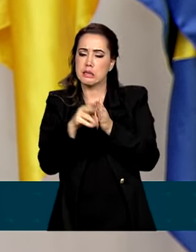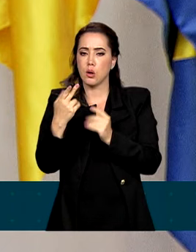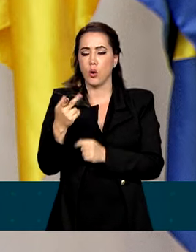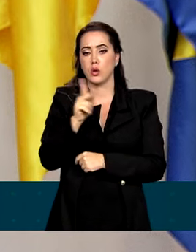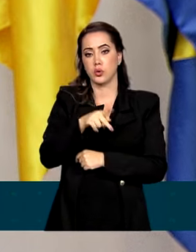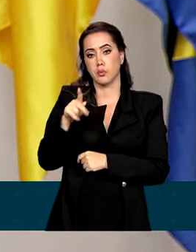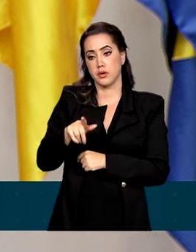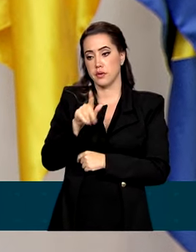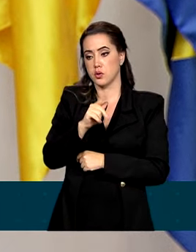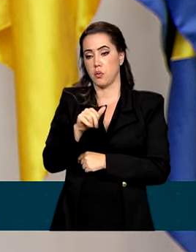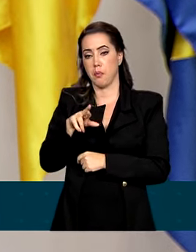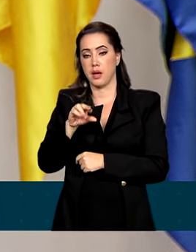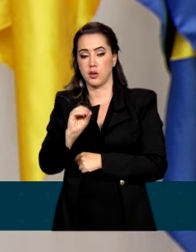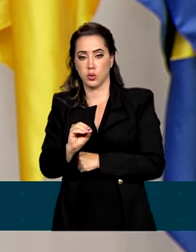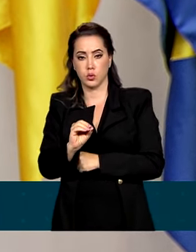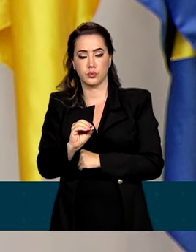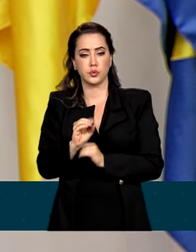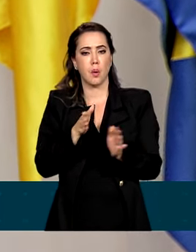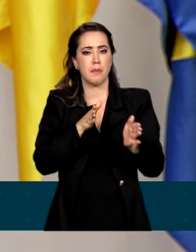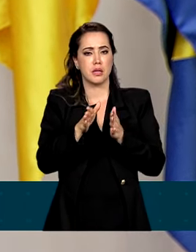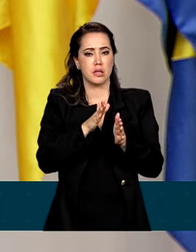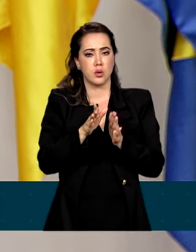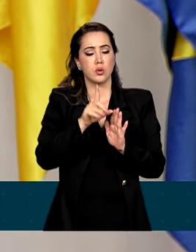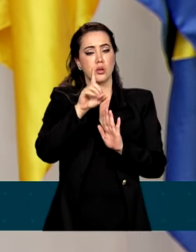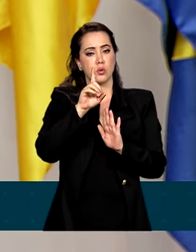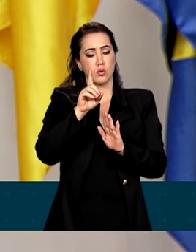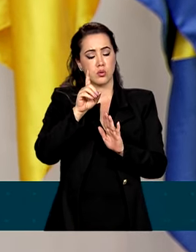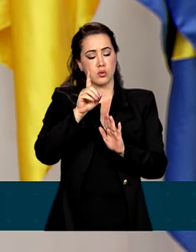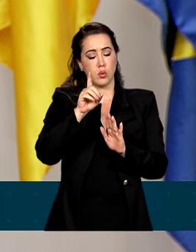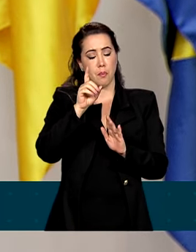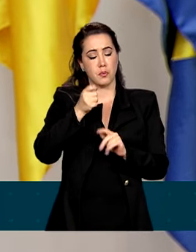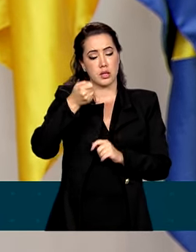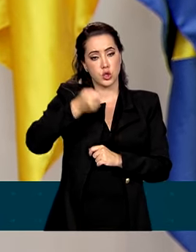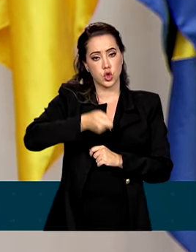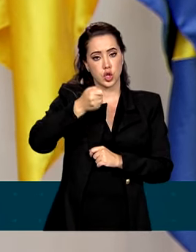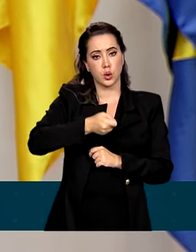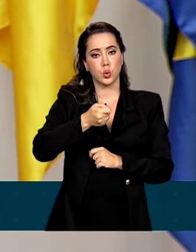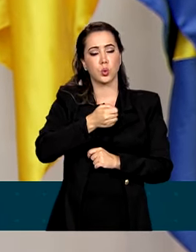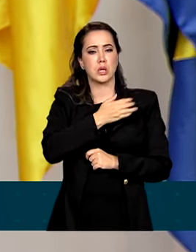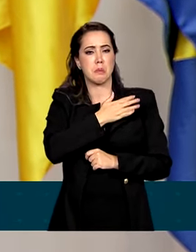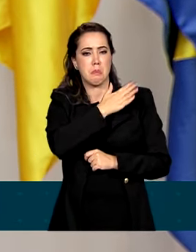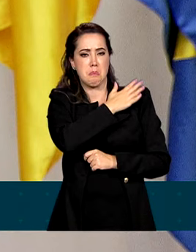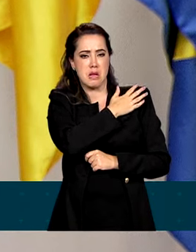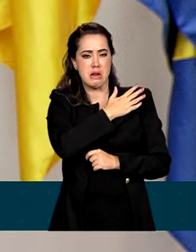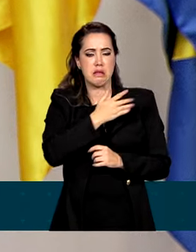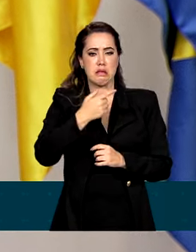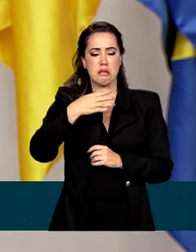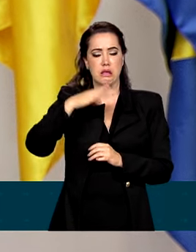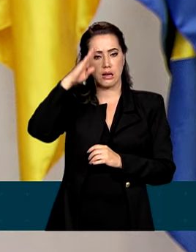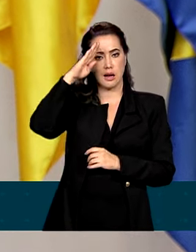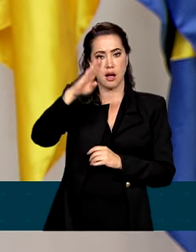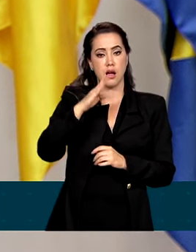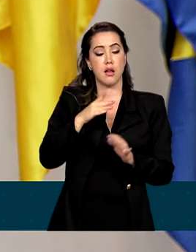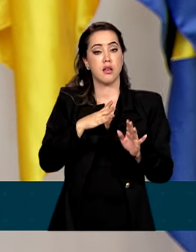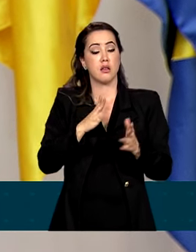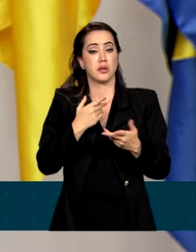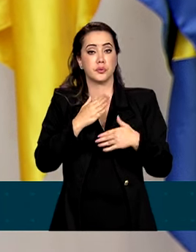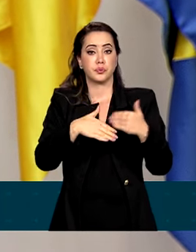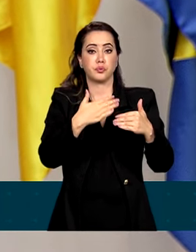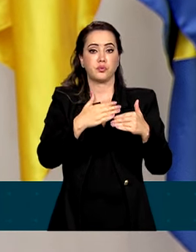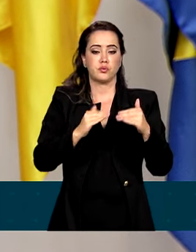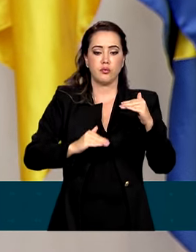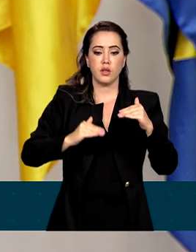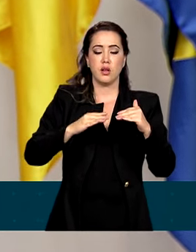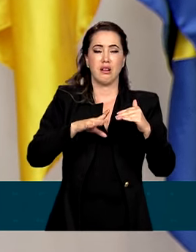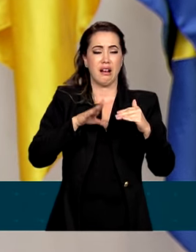professor Pedro Souza, a ditadura militar interrompeu um processo de redução nas desigualdades brasileiras e só